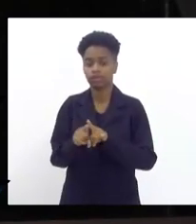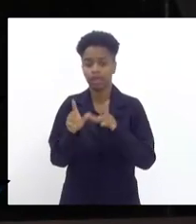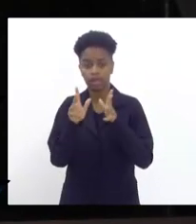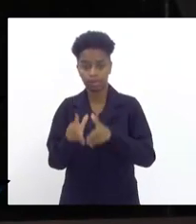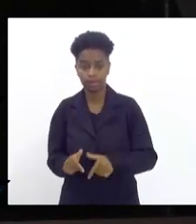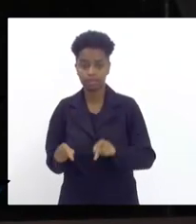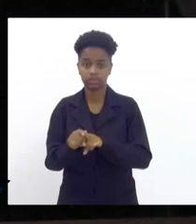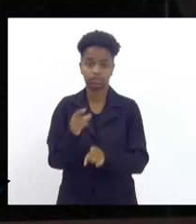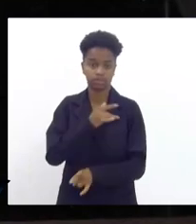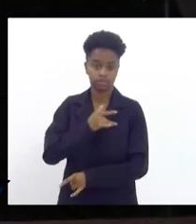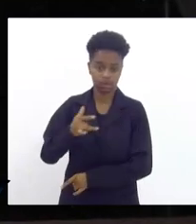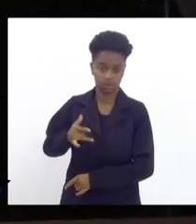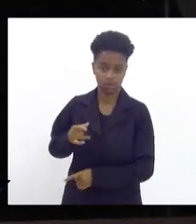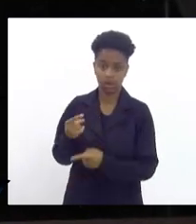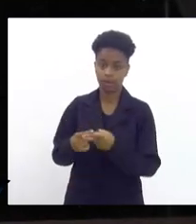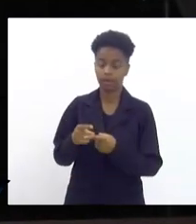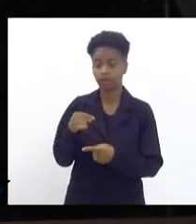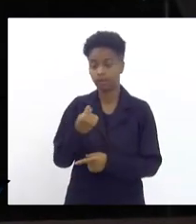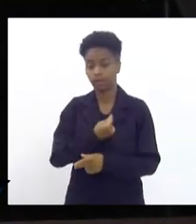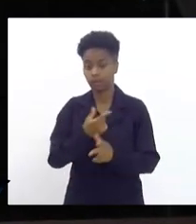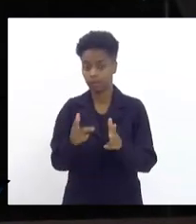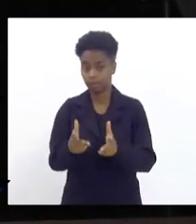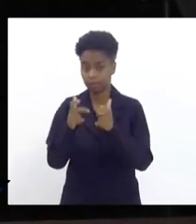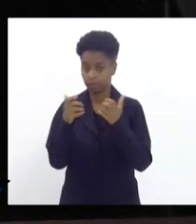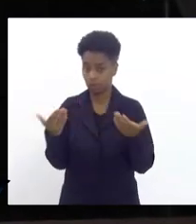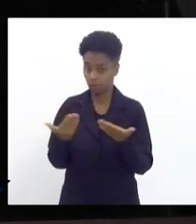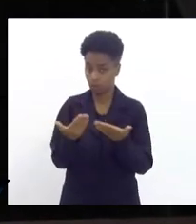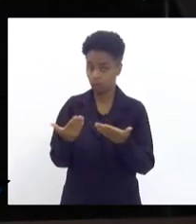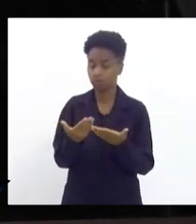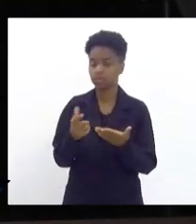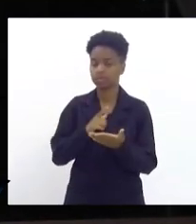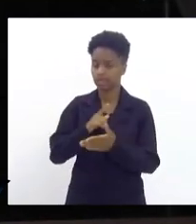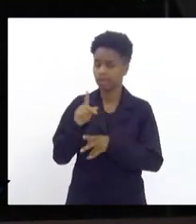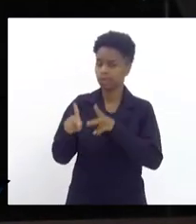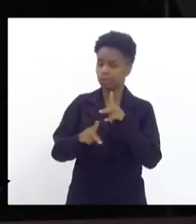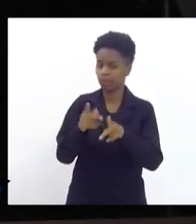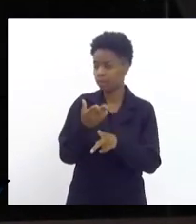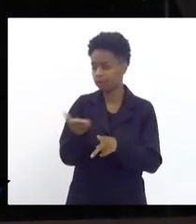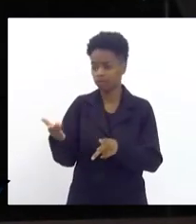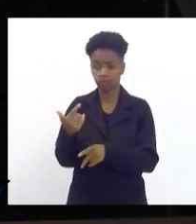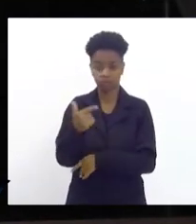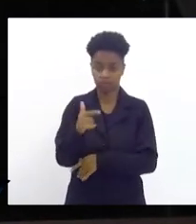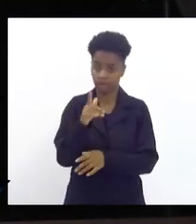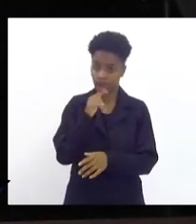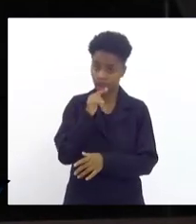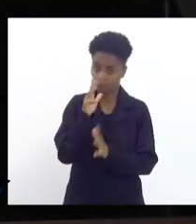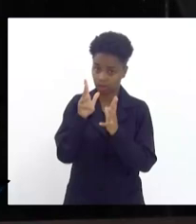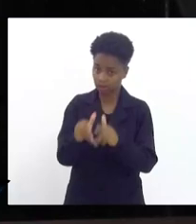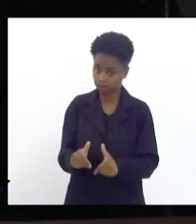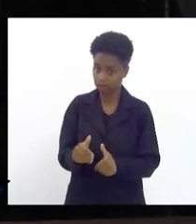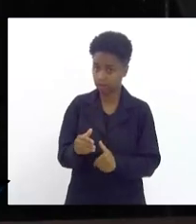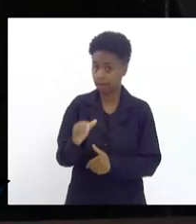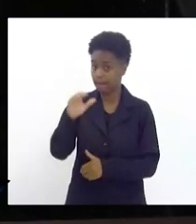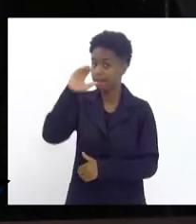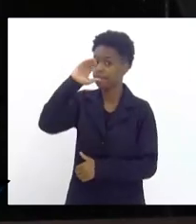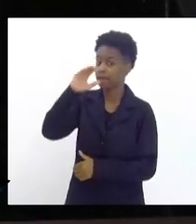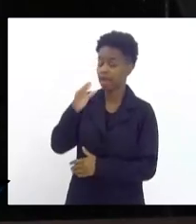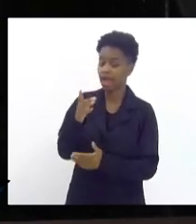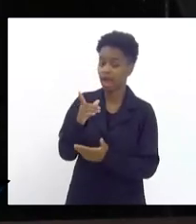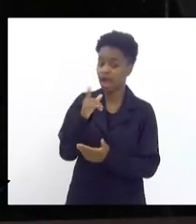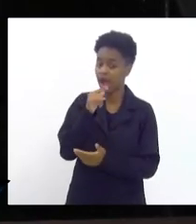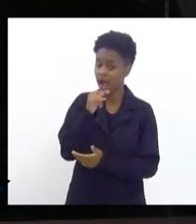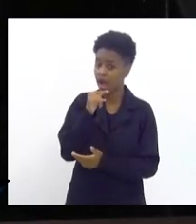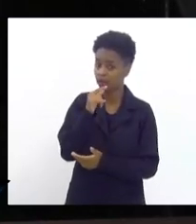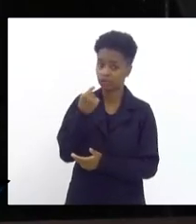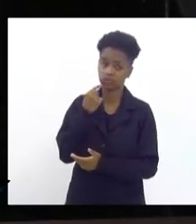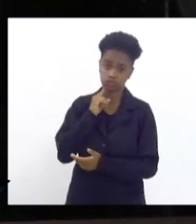saúde porque que nós verificamos hoje que uma grande parcela da nossa população não tem água tratada e bebe água aquela água